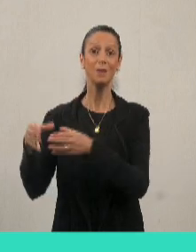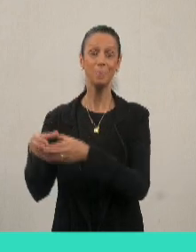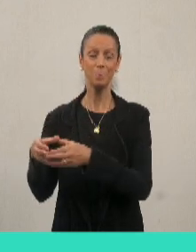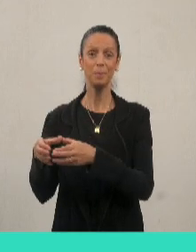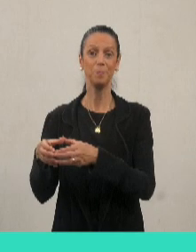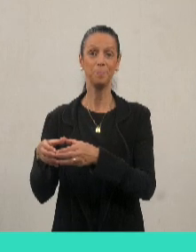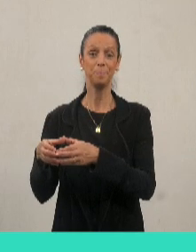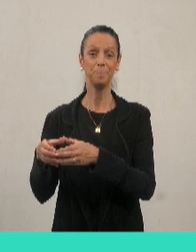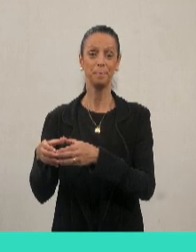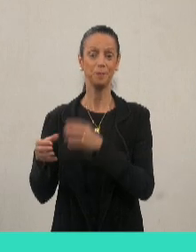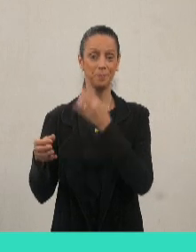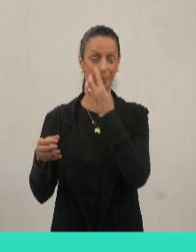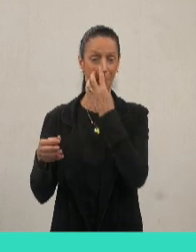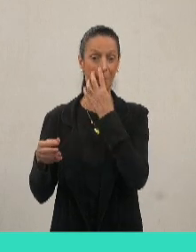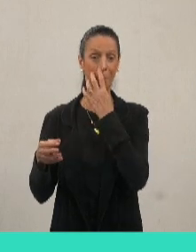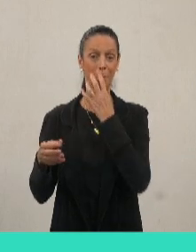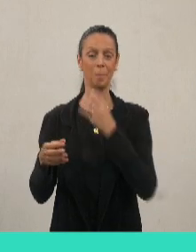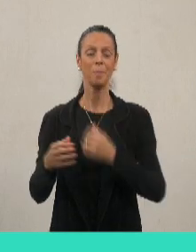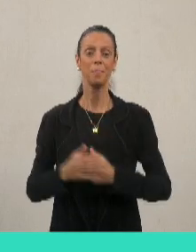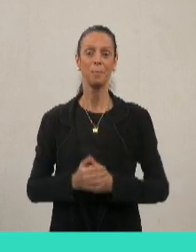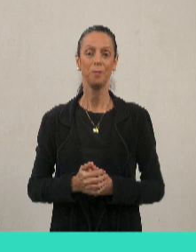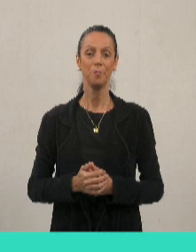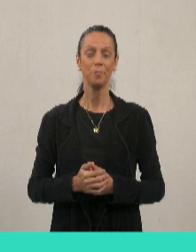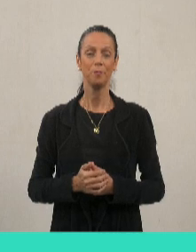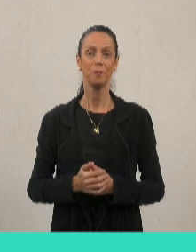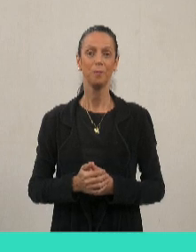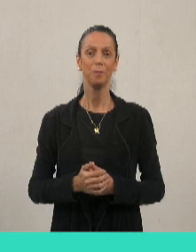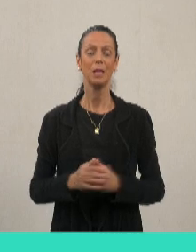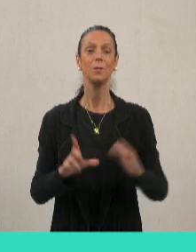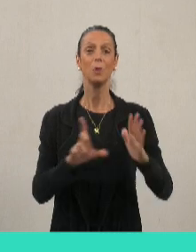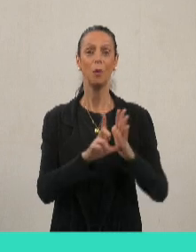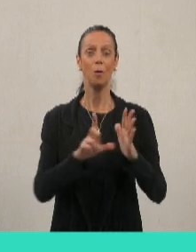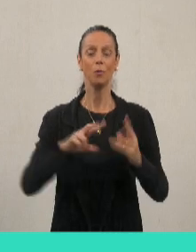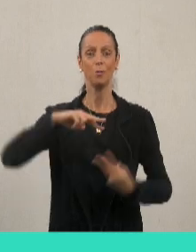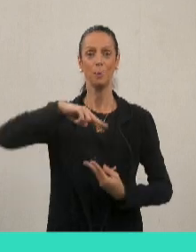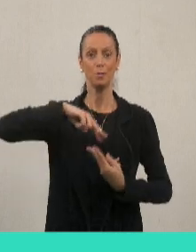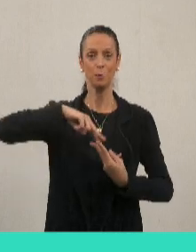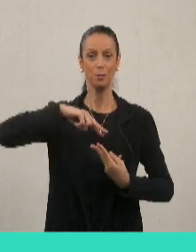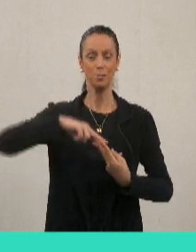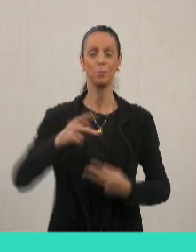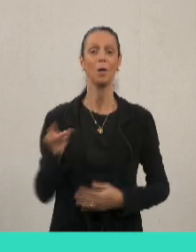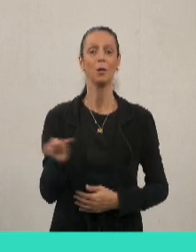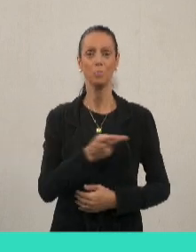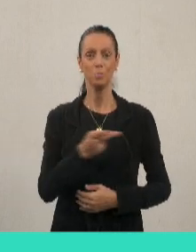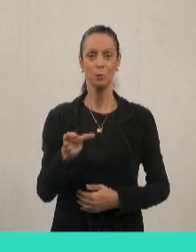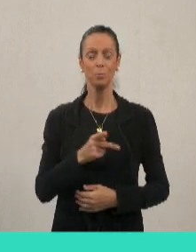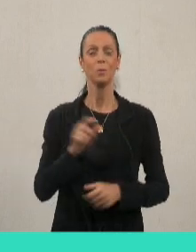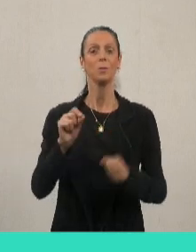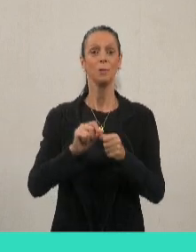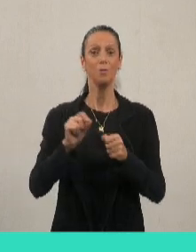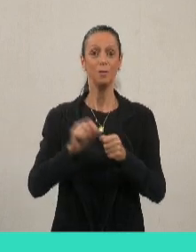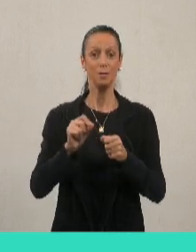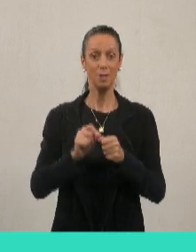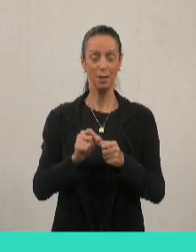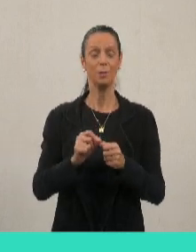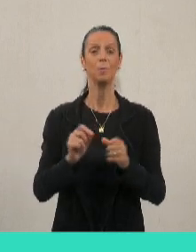né, de loja maçônica, Cavaleiro da Luz, e a Fraternidade Brunaense, que promoveram isso aí.